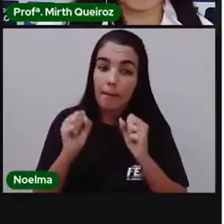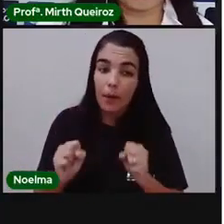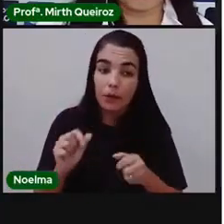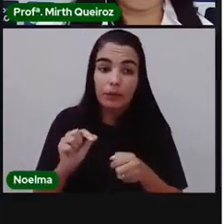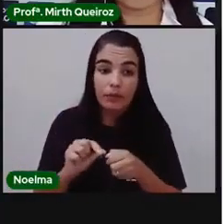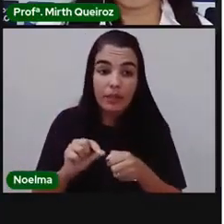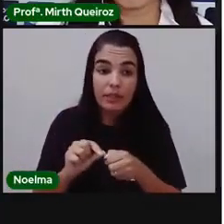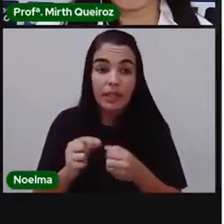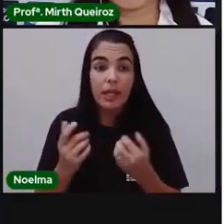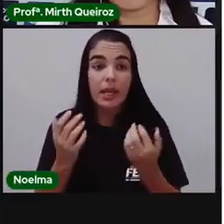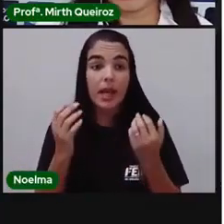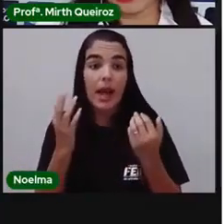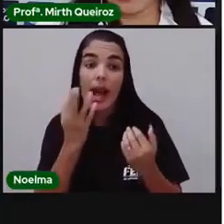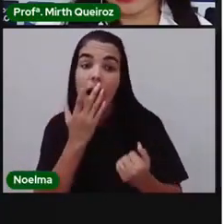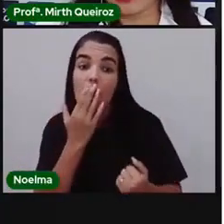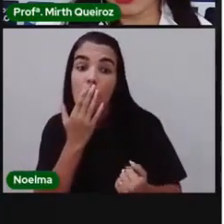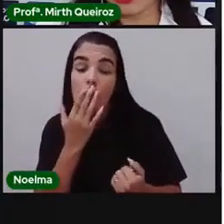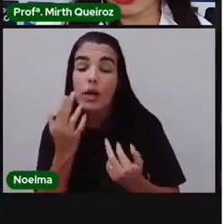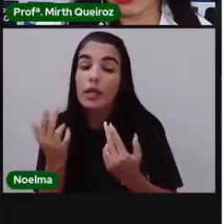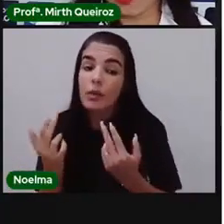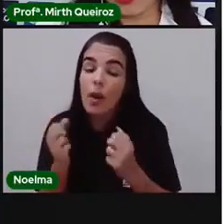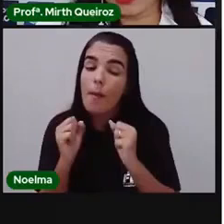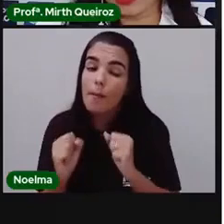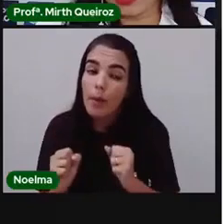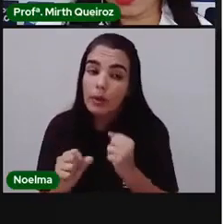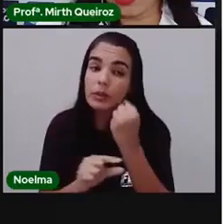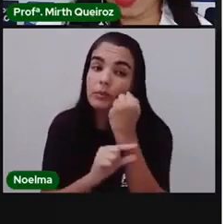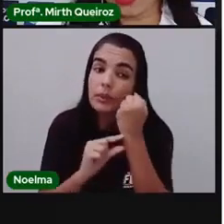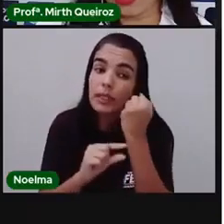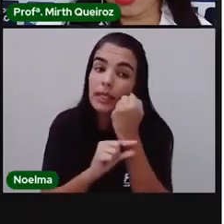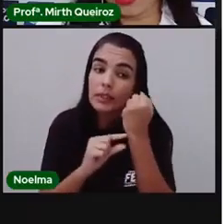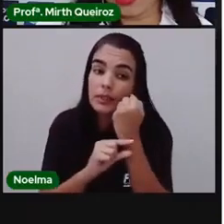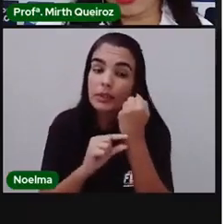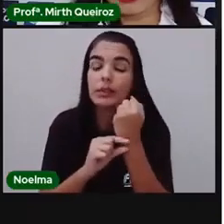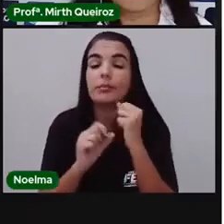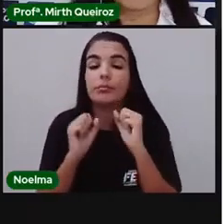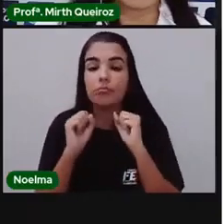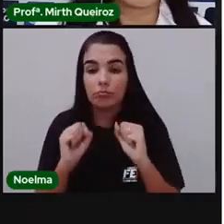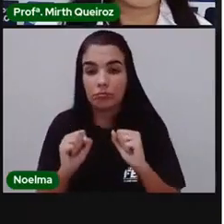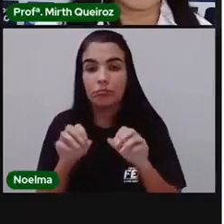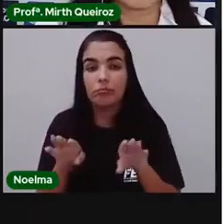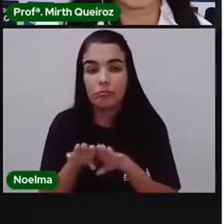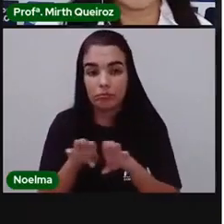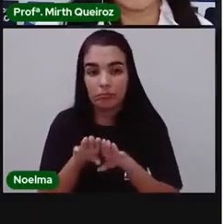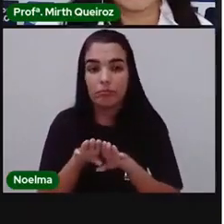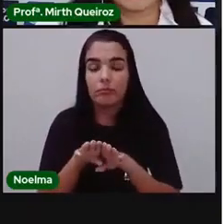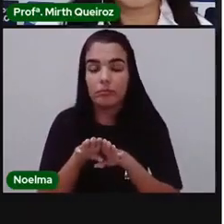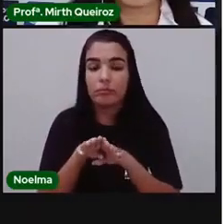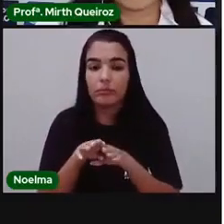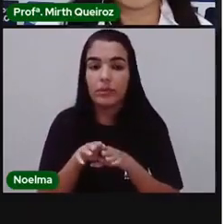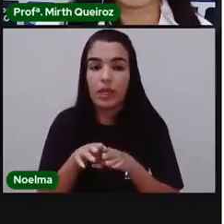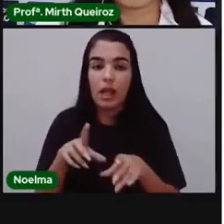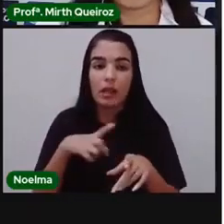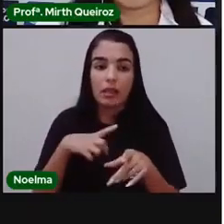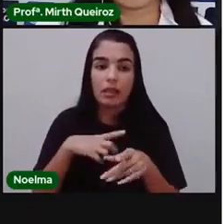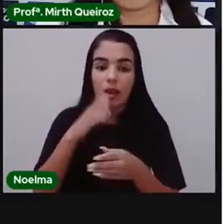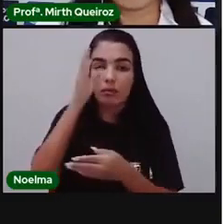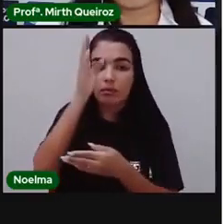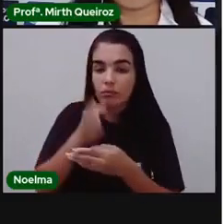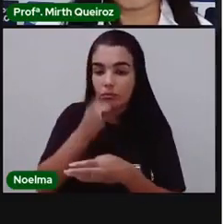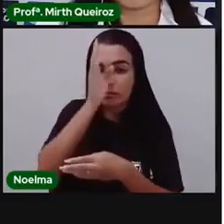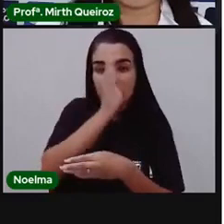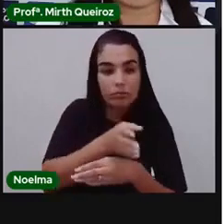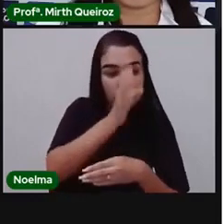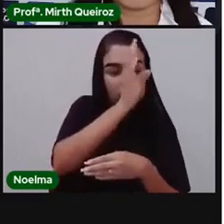de uma mesma cor, ou vocês podem criar uma legendinha igual essa aqui, ó. E aí vocês usarem as barras de cores